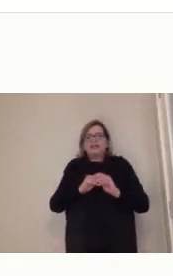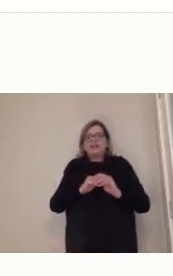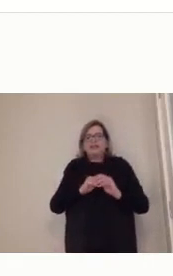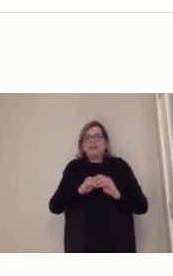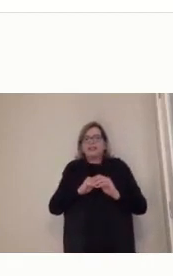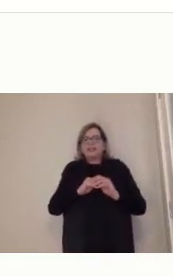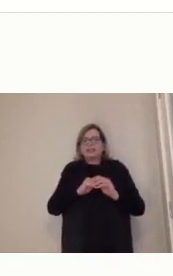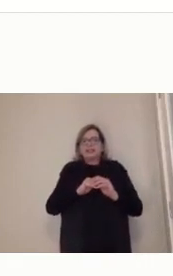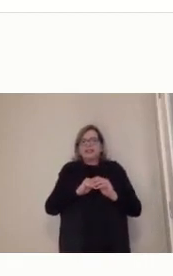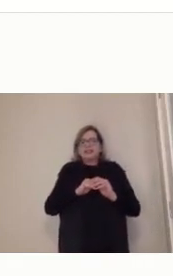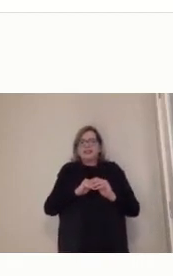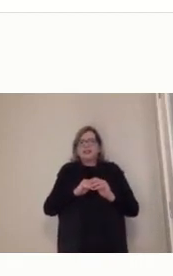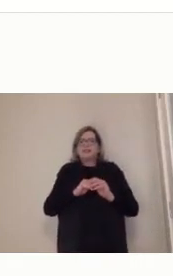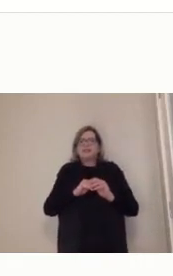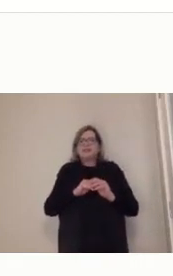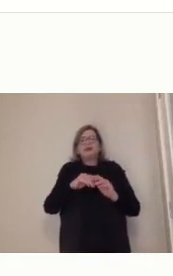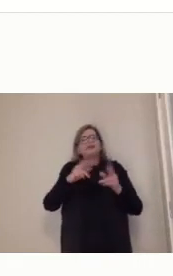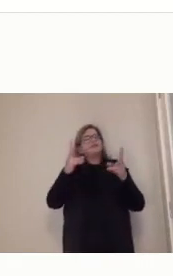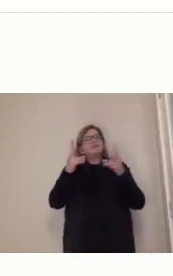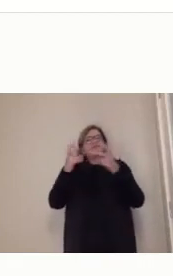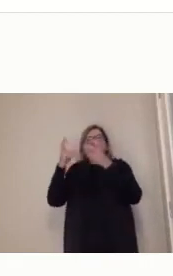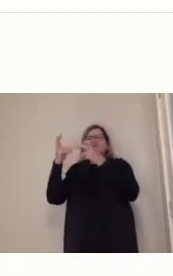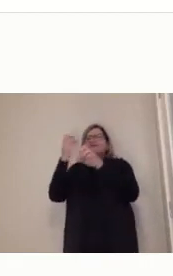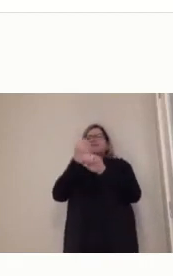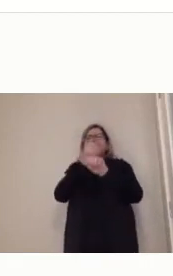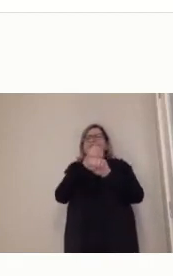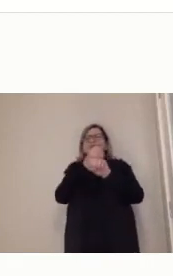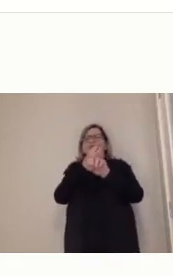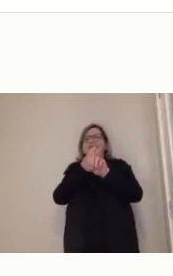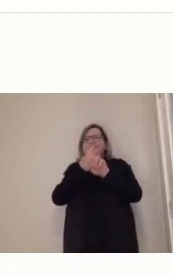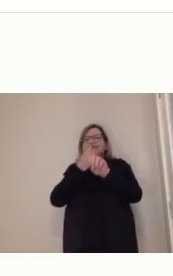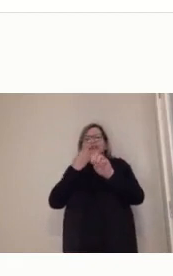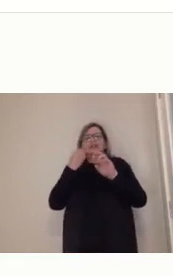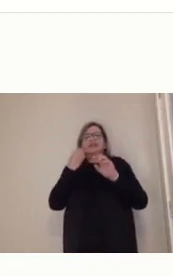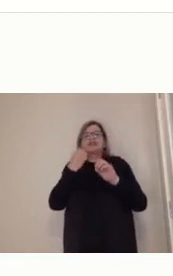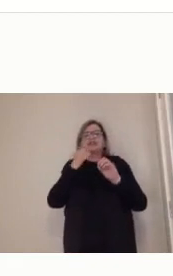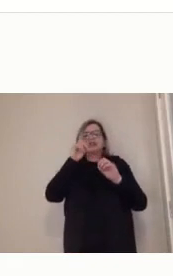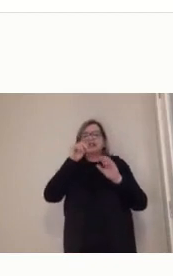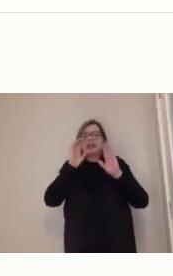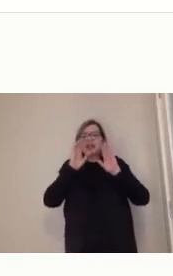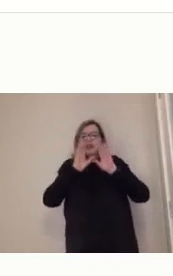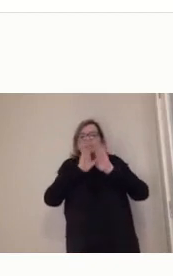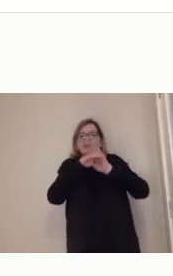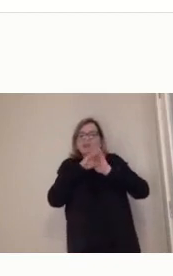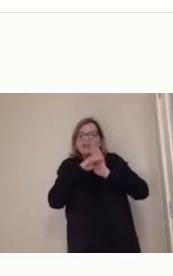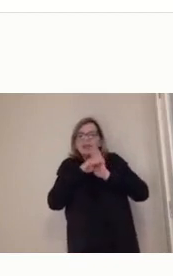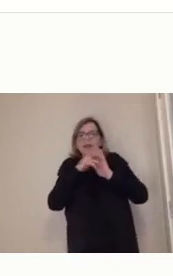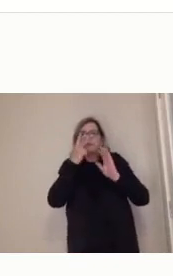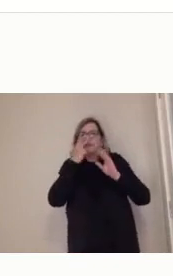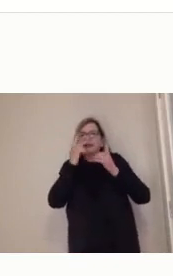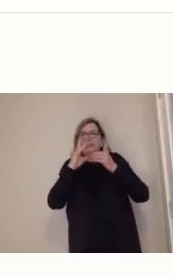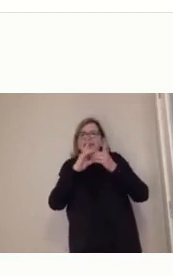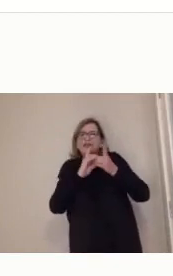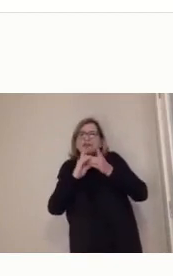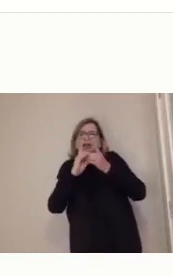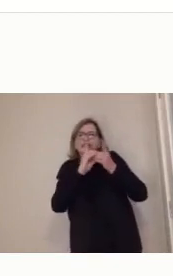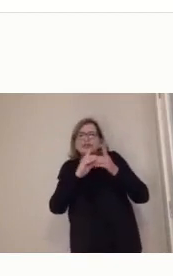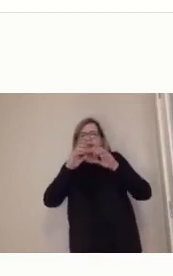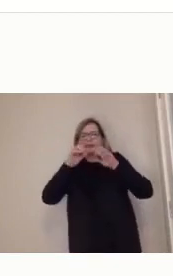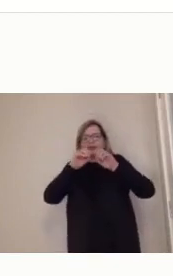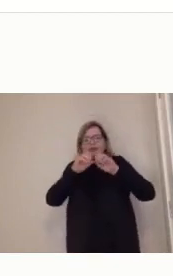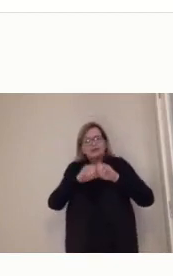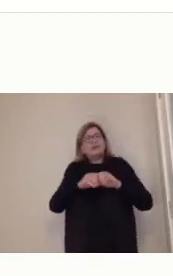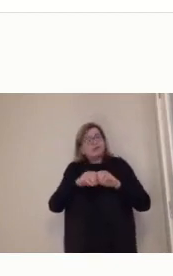democratização do ensino. É uma verdade. Então, ela faz com que pessoas que nunca tiveram acesso à educação